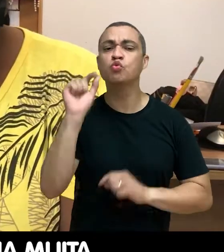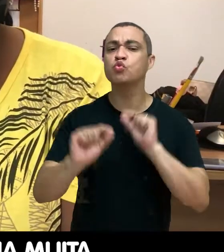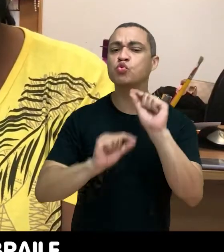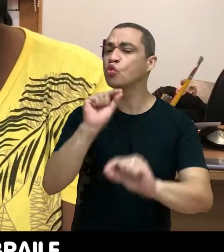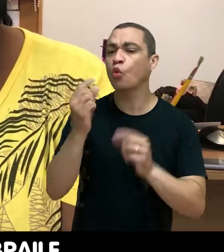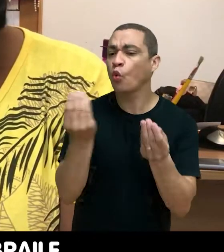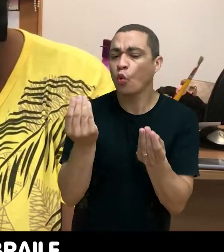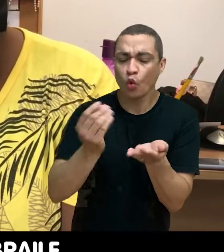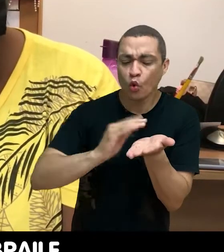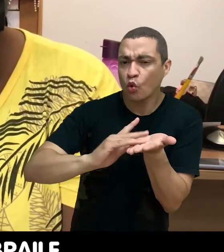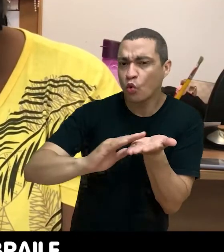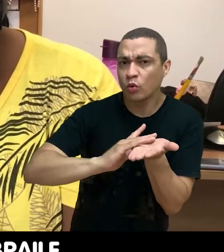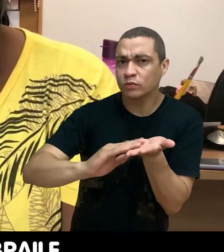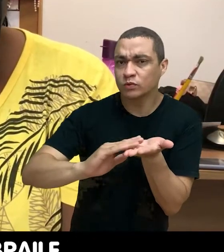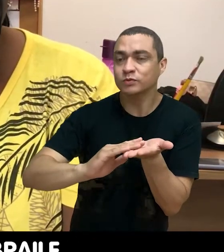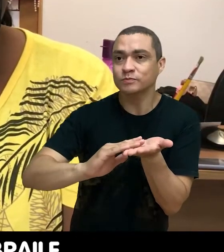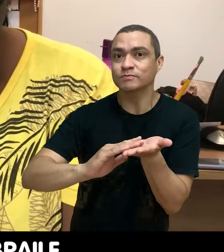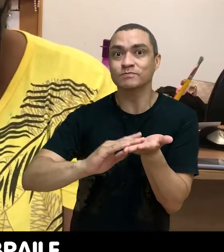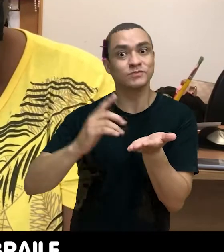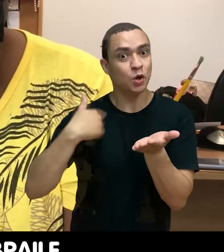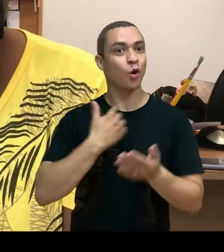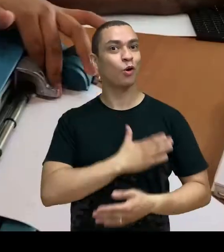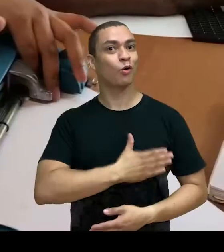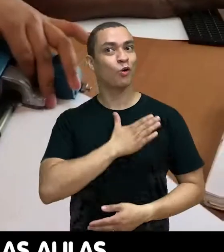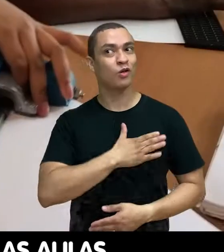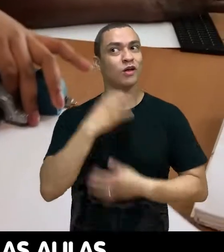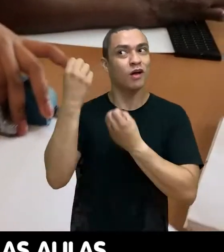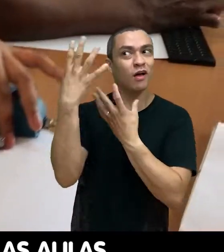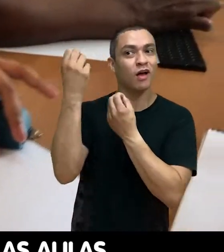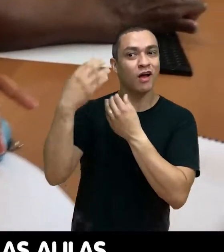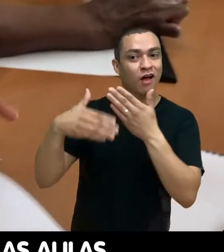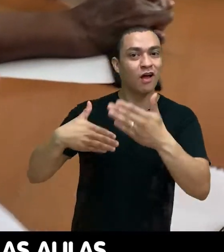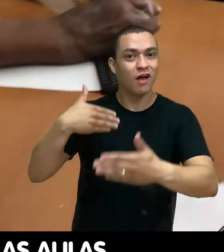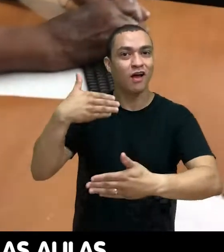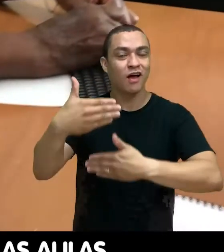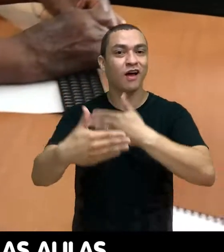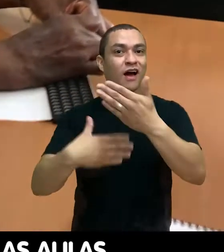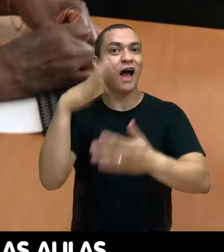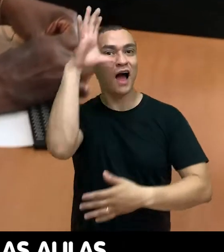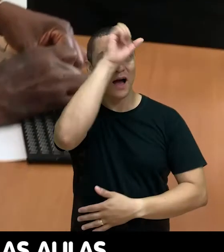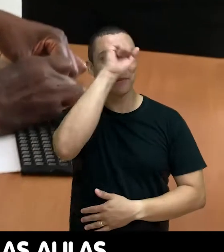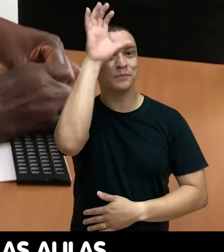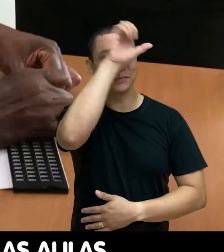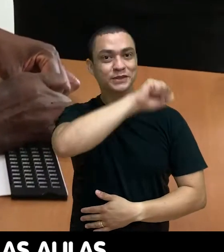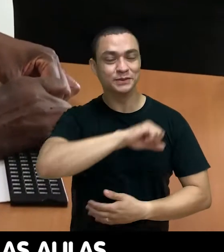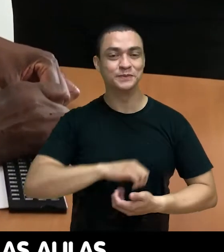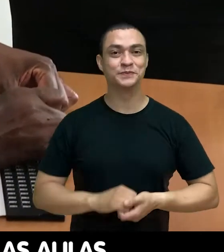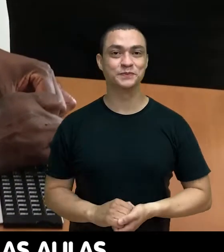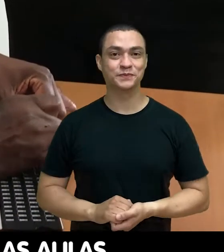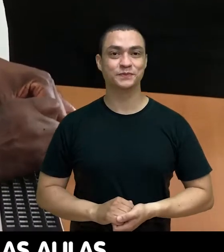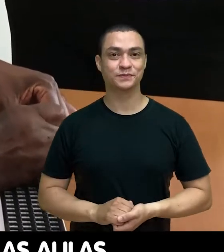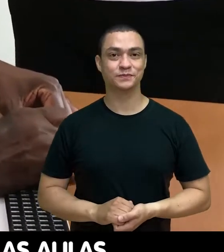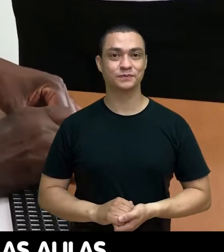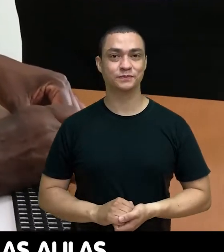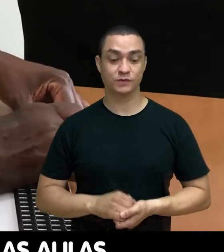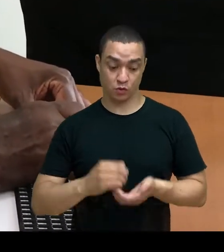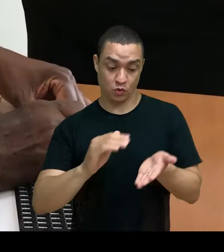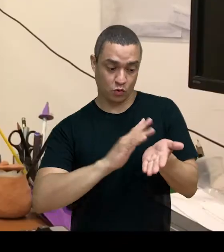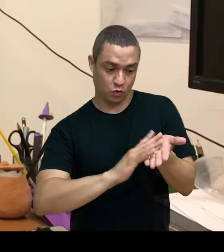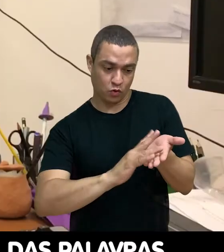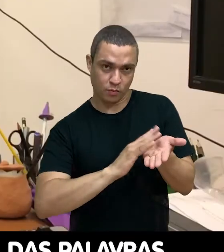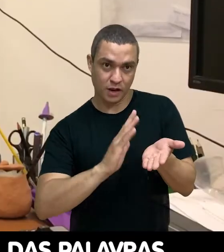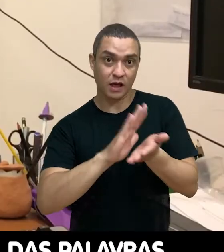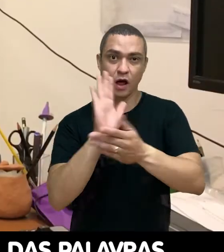tinha muita curiosidade de saber como é o braile. E gostei muito quando comecei a fazer as aulas.